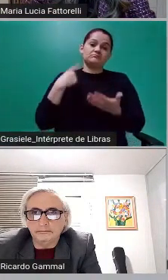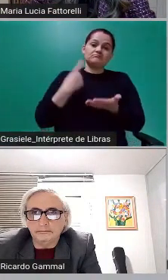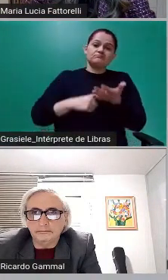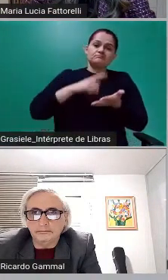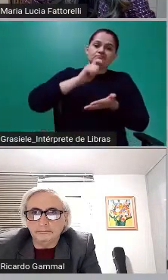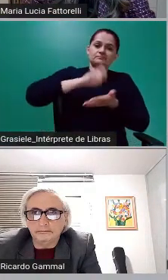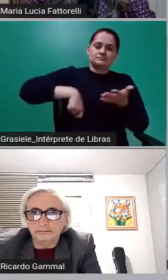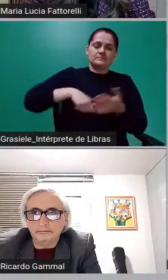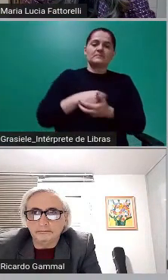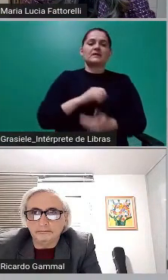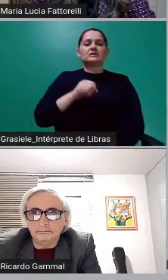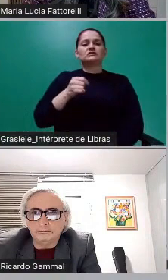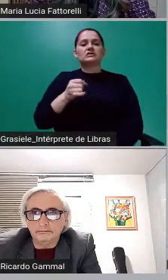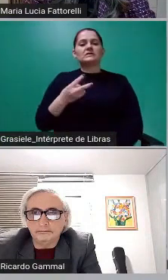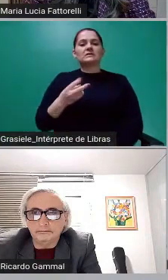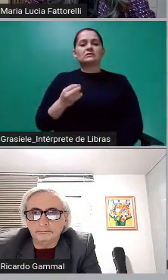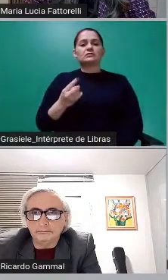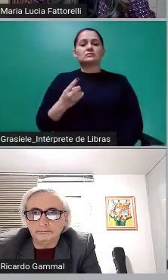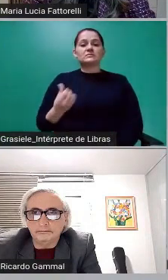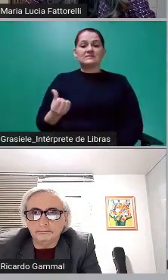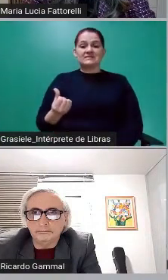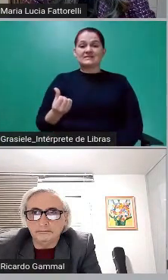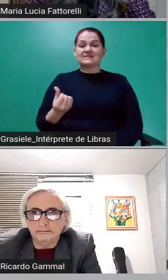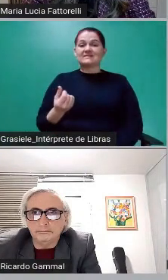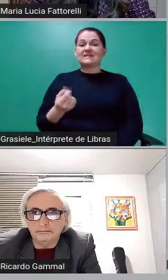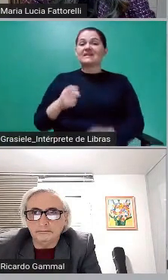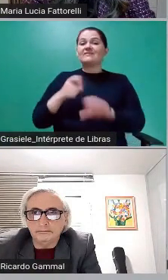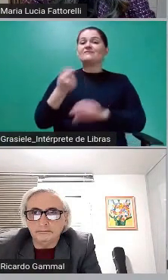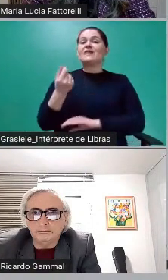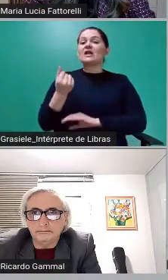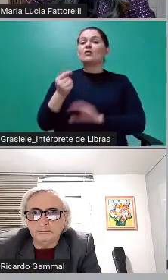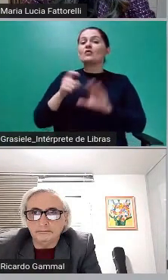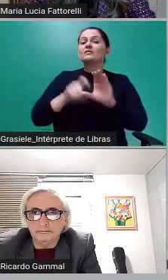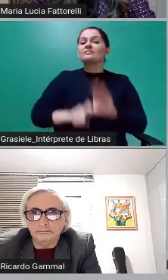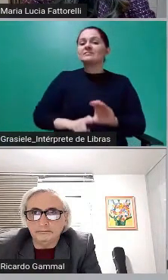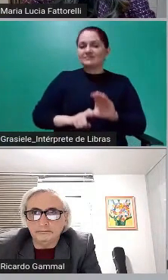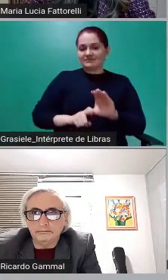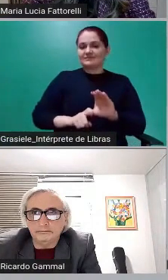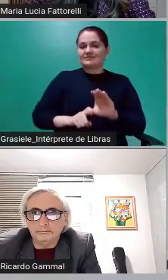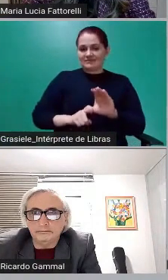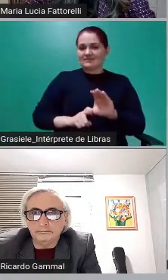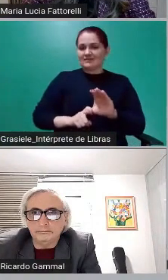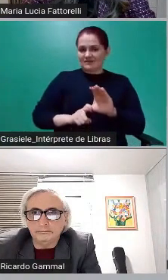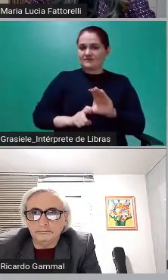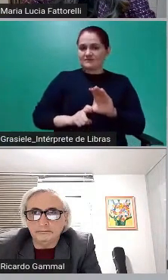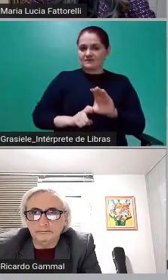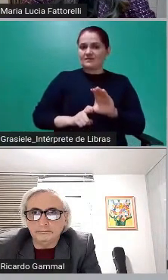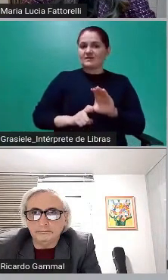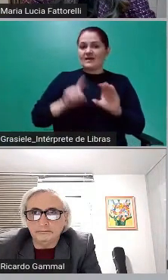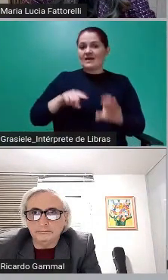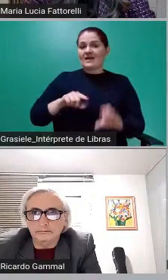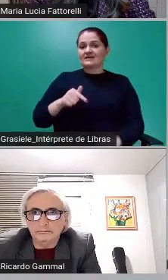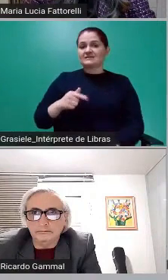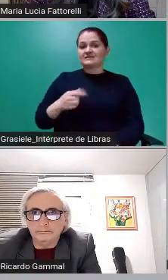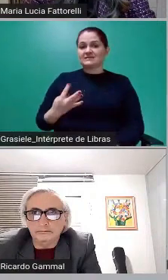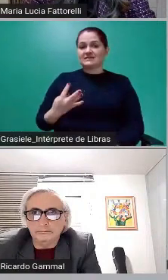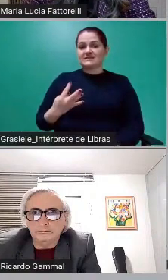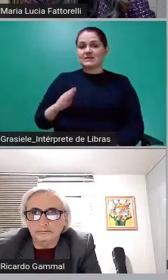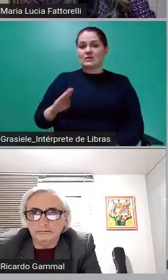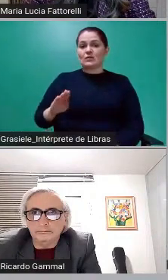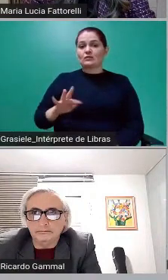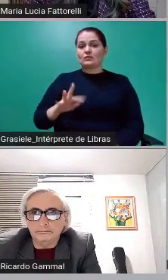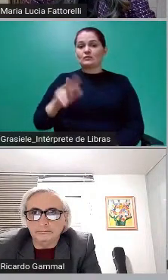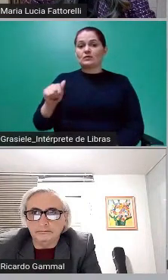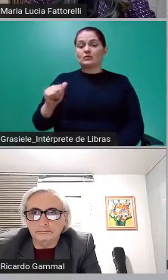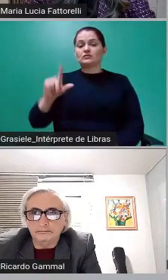2016, o saldo da dívida, que era de 74 bilhões, acabou sendo reduzido